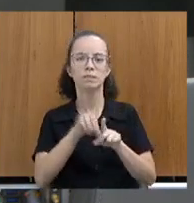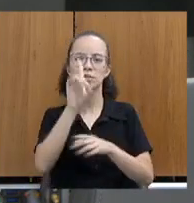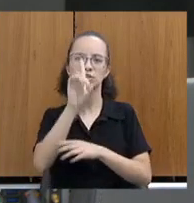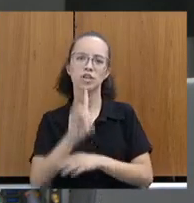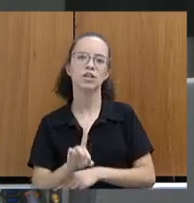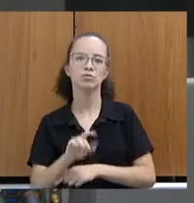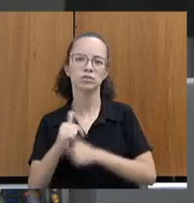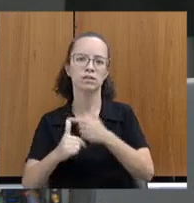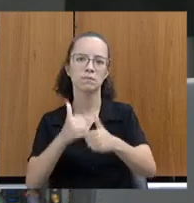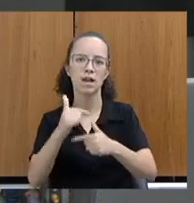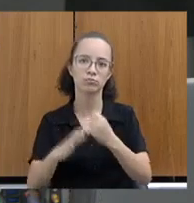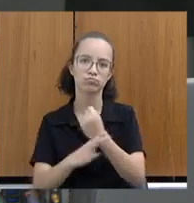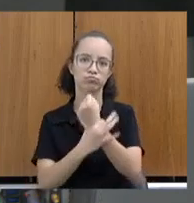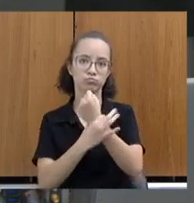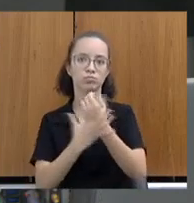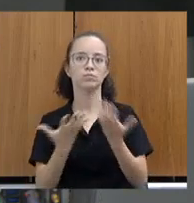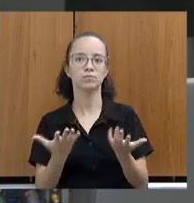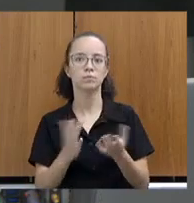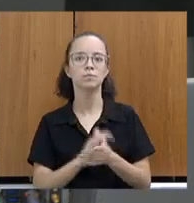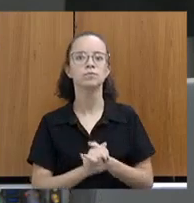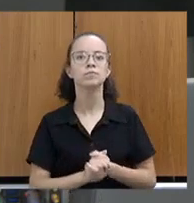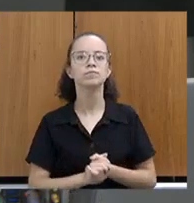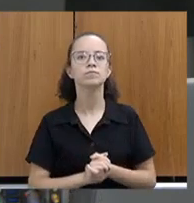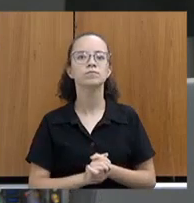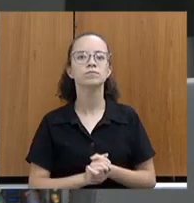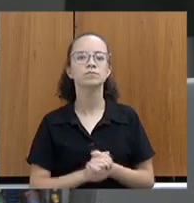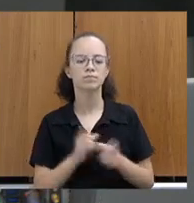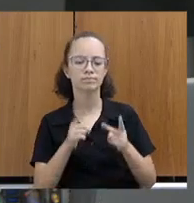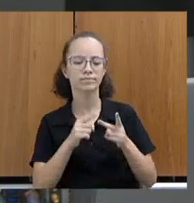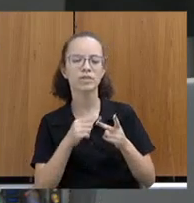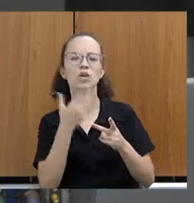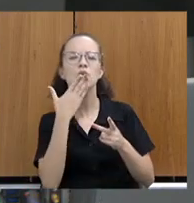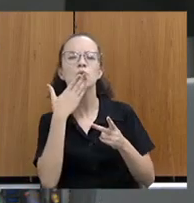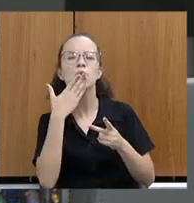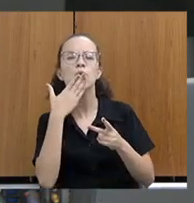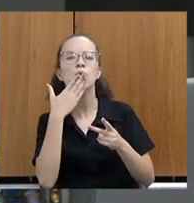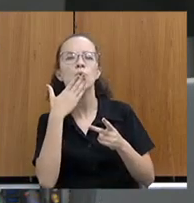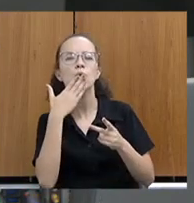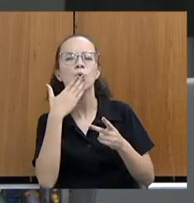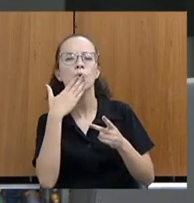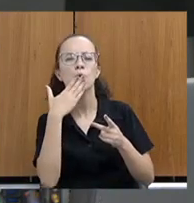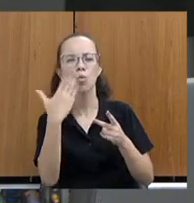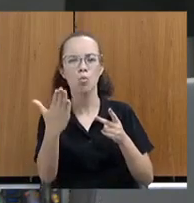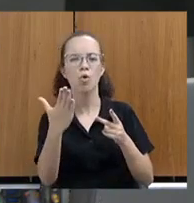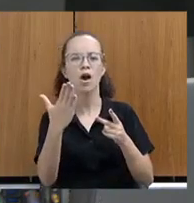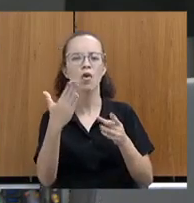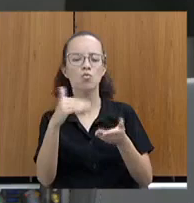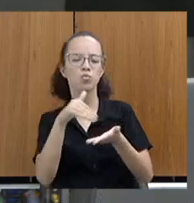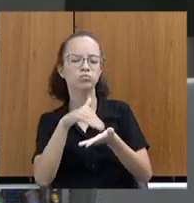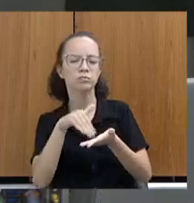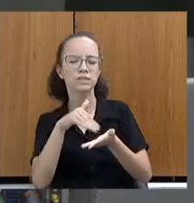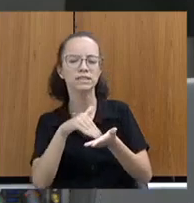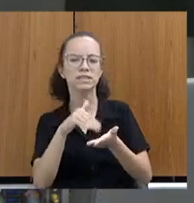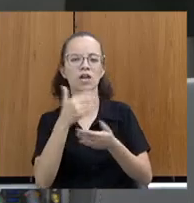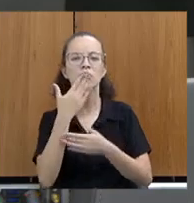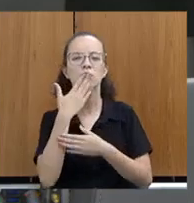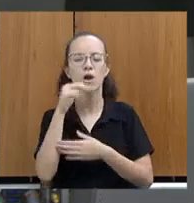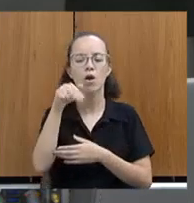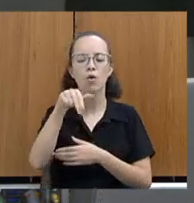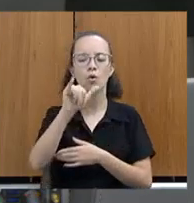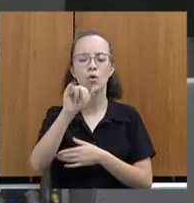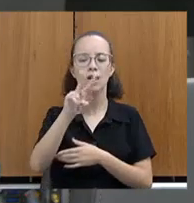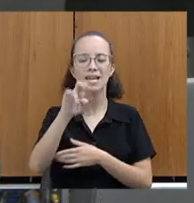trabalhistas assegurados. Qual o nível de articulação da secretaria? Porque é isso que